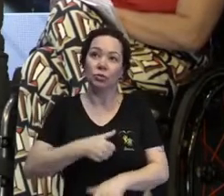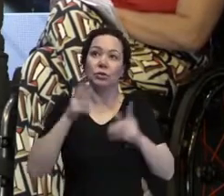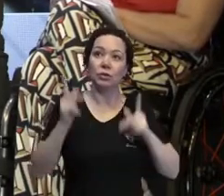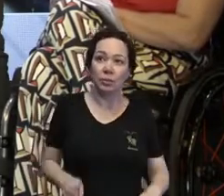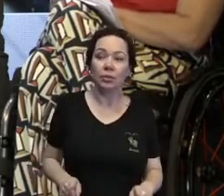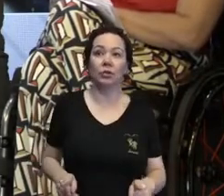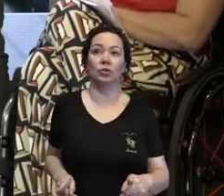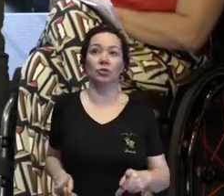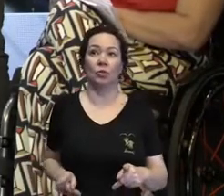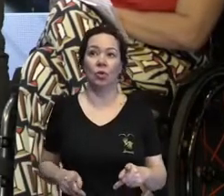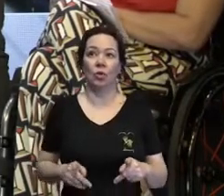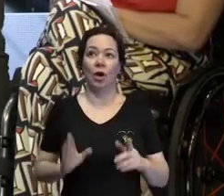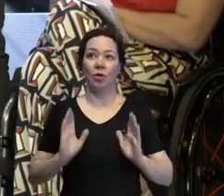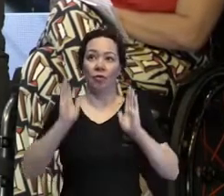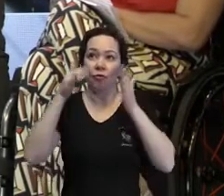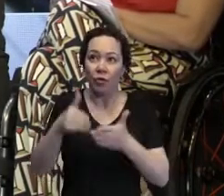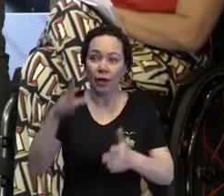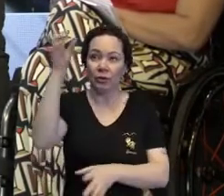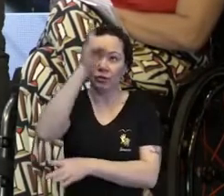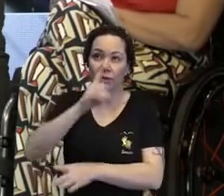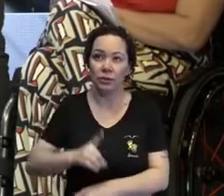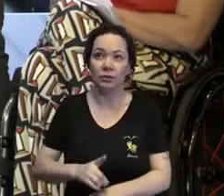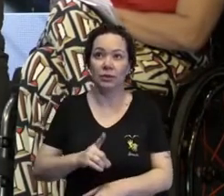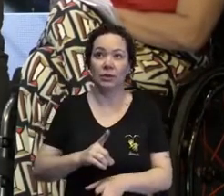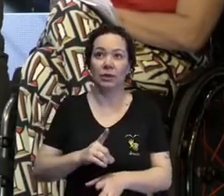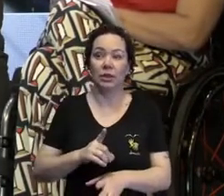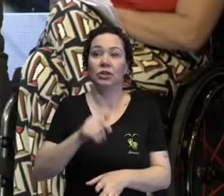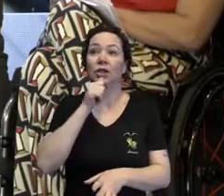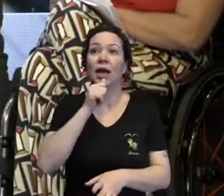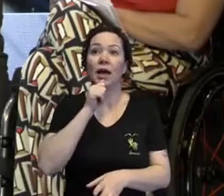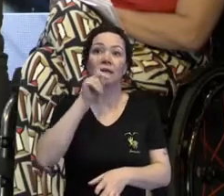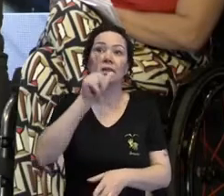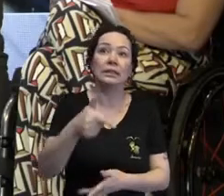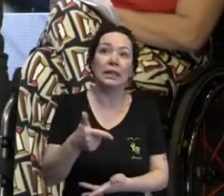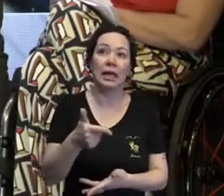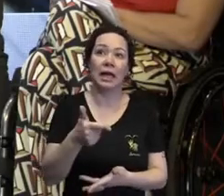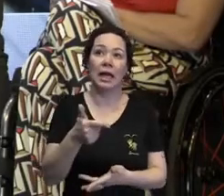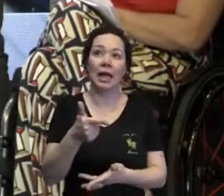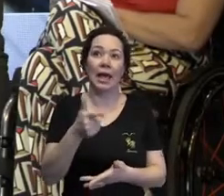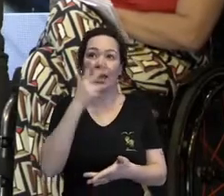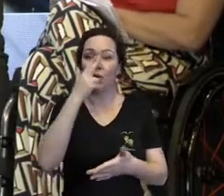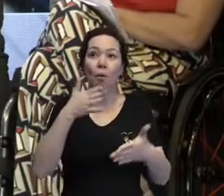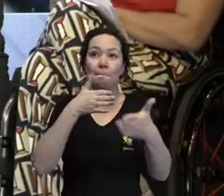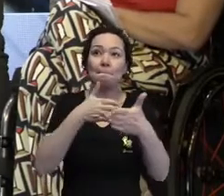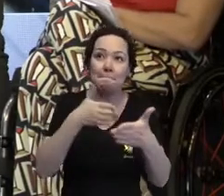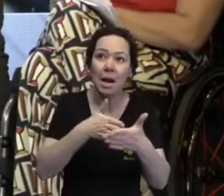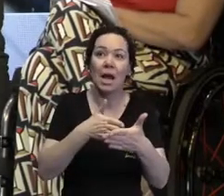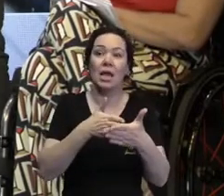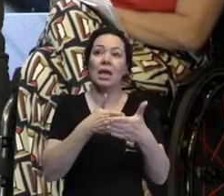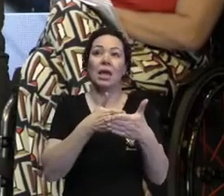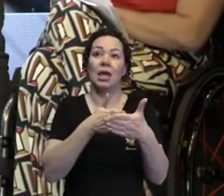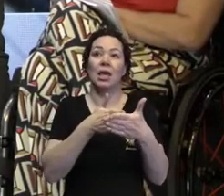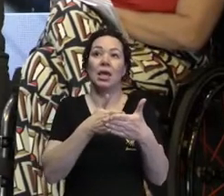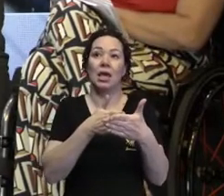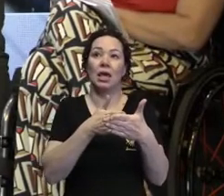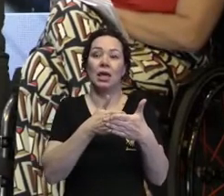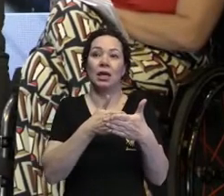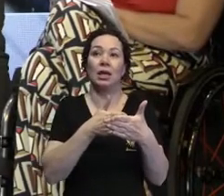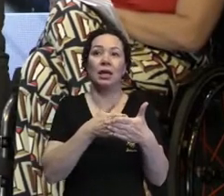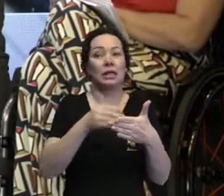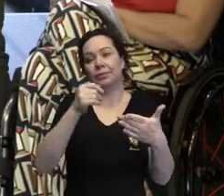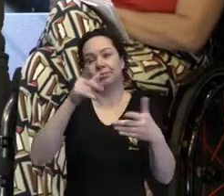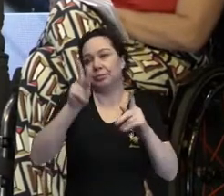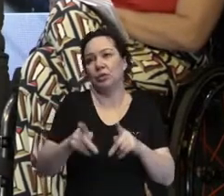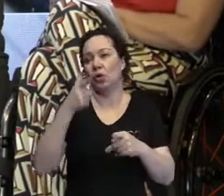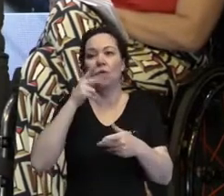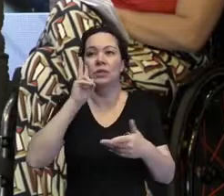connosco são ainda uma grande barreira invisível, muitas vezes, mas uma grande